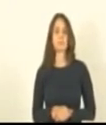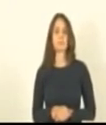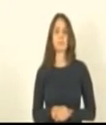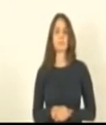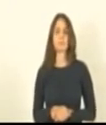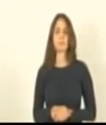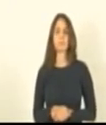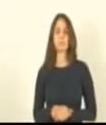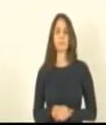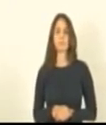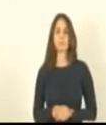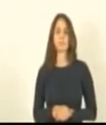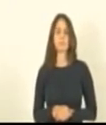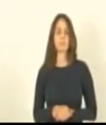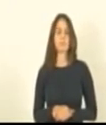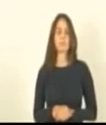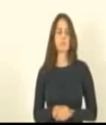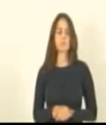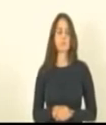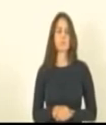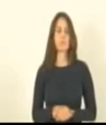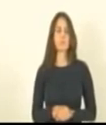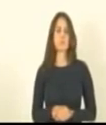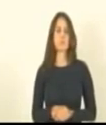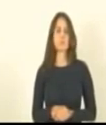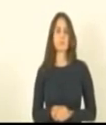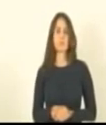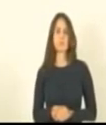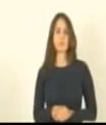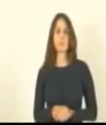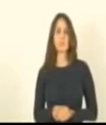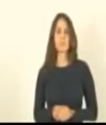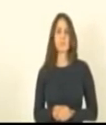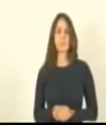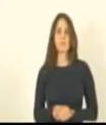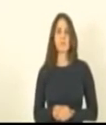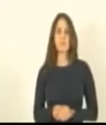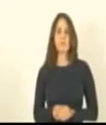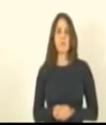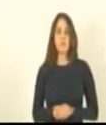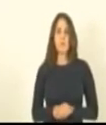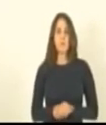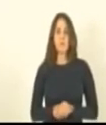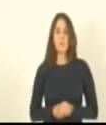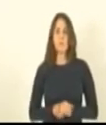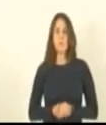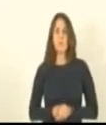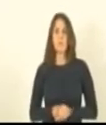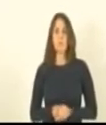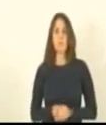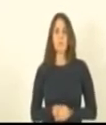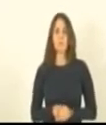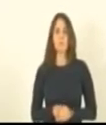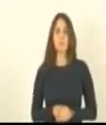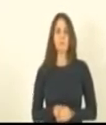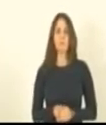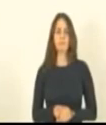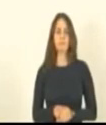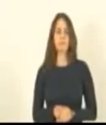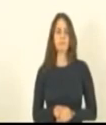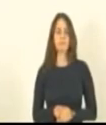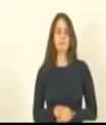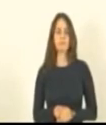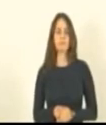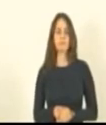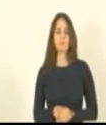projeto da deputada Raquel Lessa que proíbe a cobrança de taxa de religação pelas empresas prestadoras de serviços públicos de água luz e